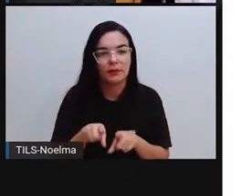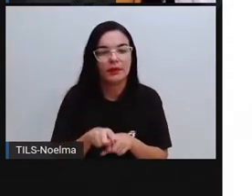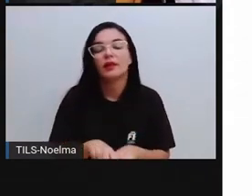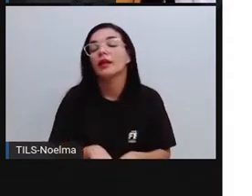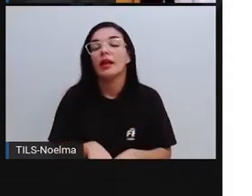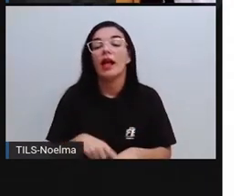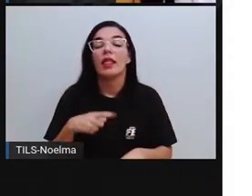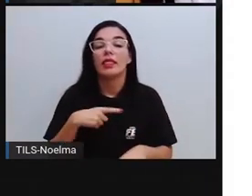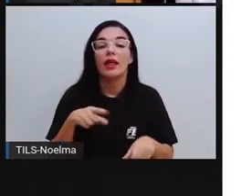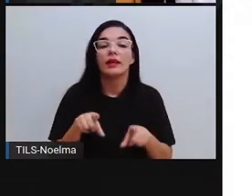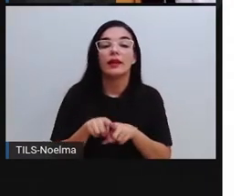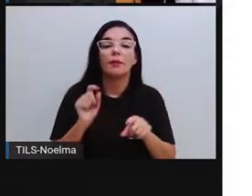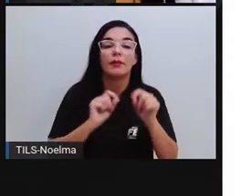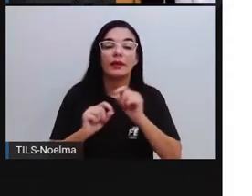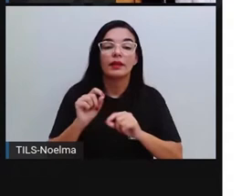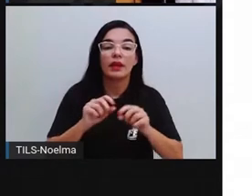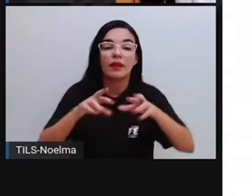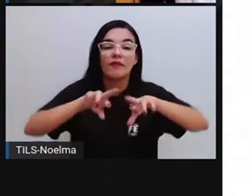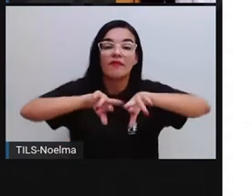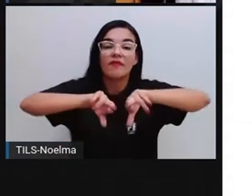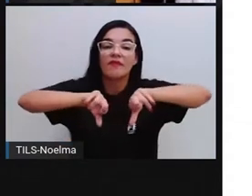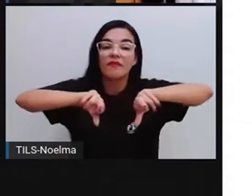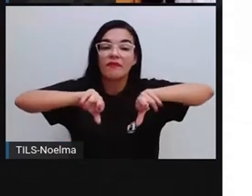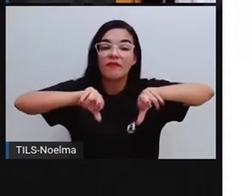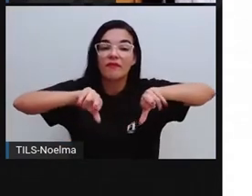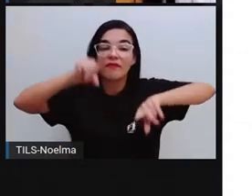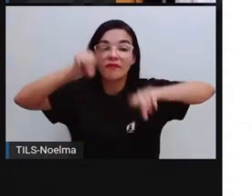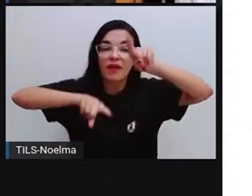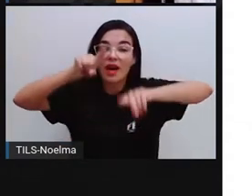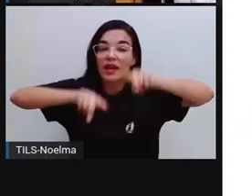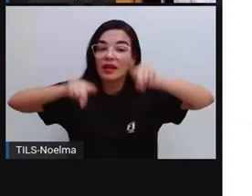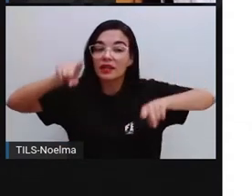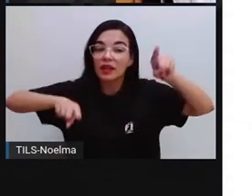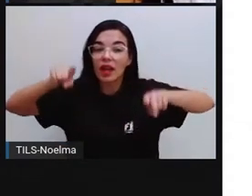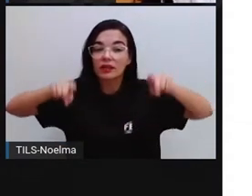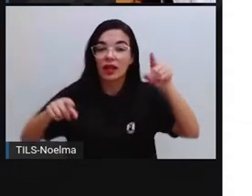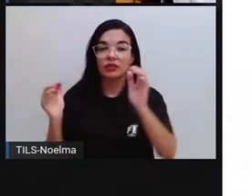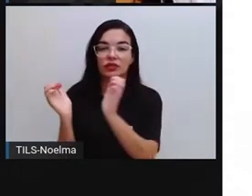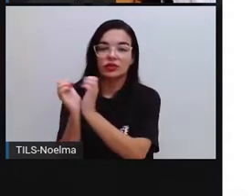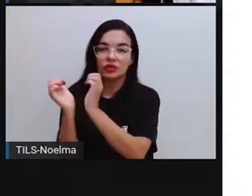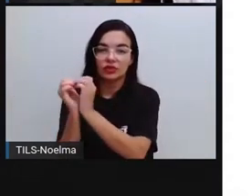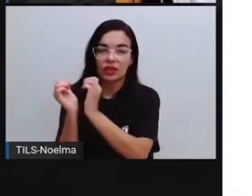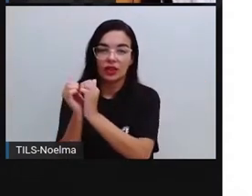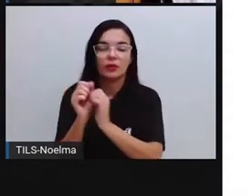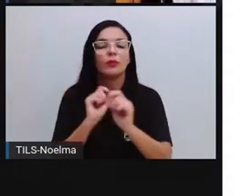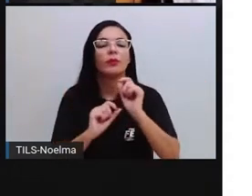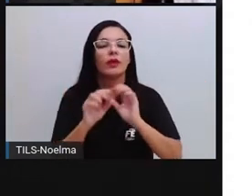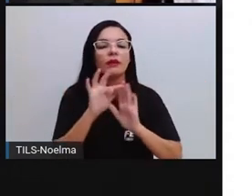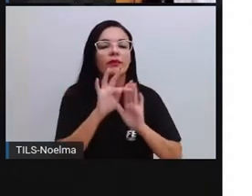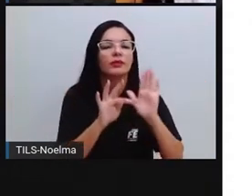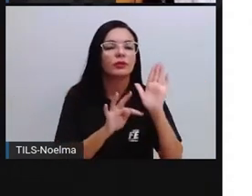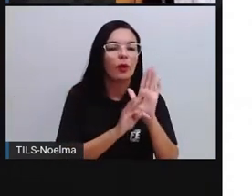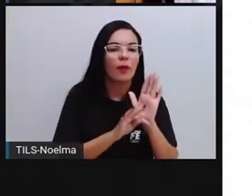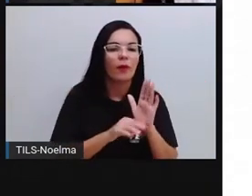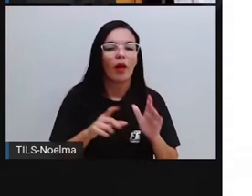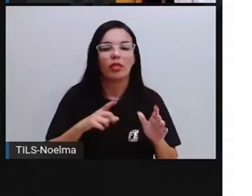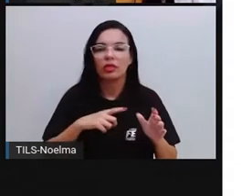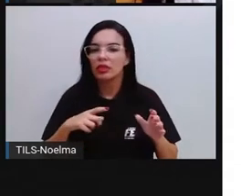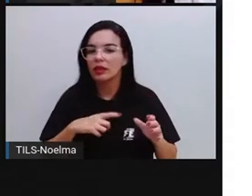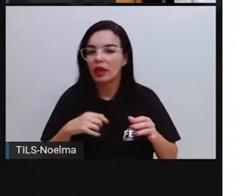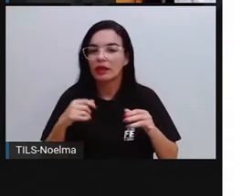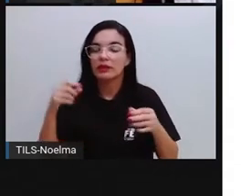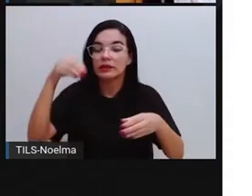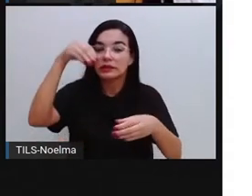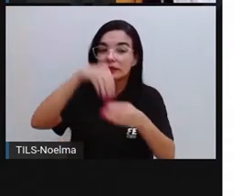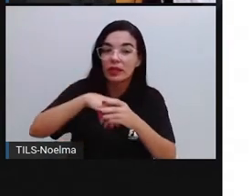E o jornal também vai ter aí uma variedade de gêneros. Eles fazem parte do